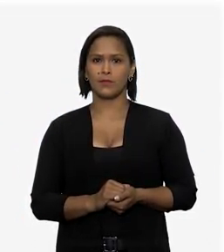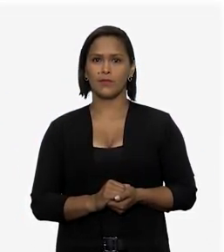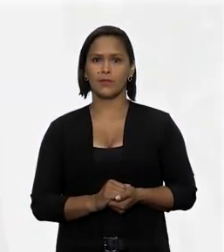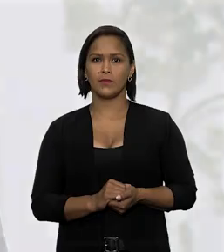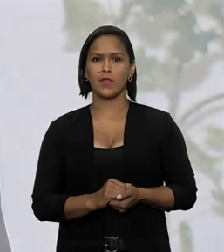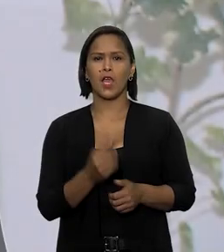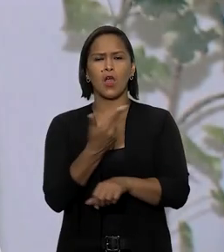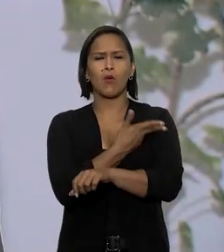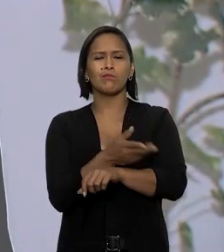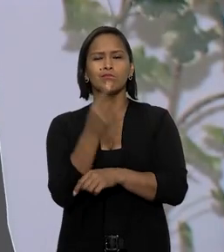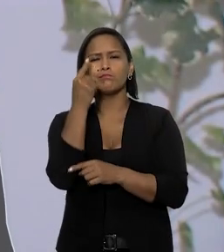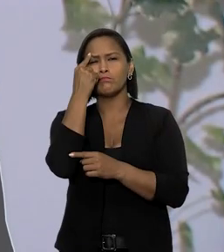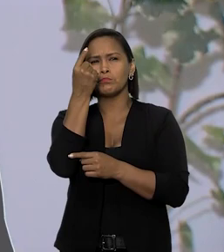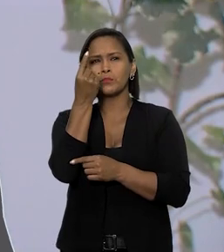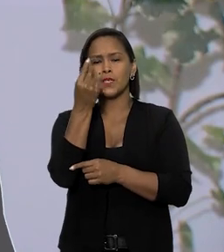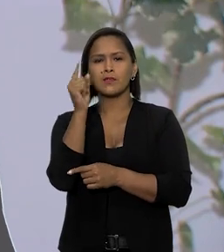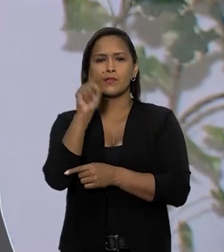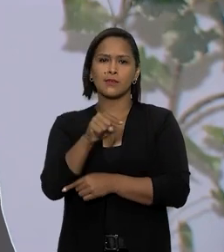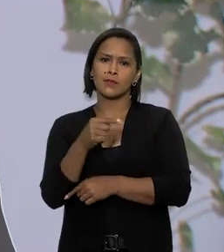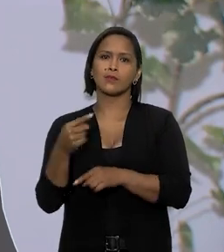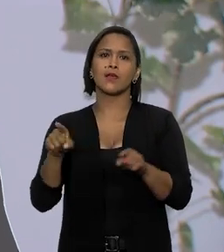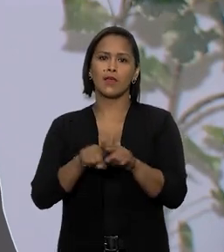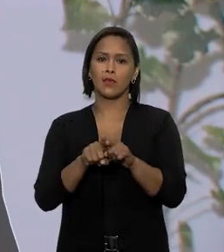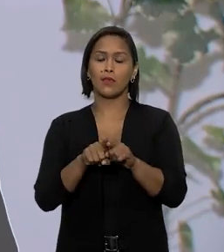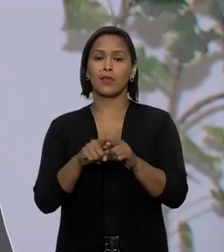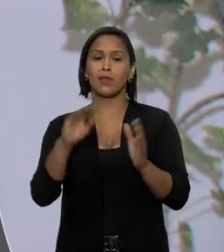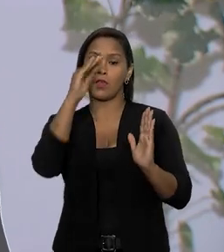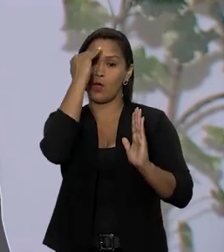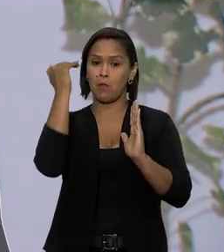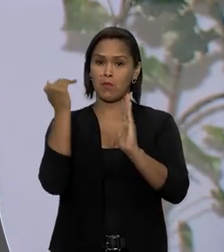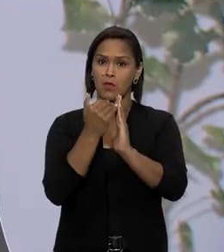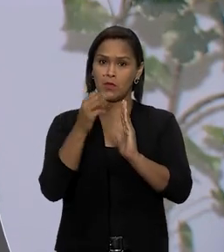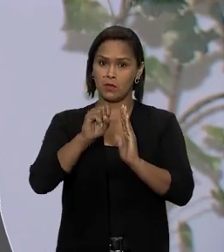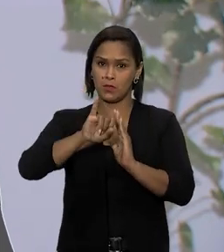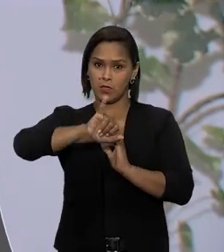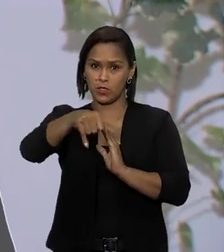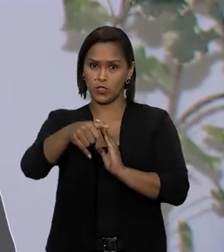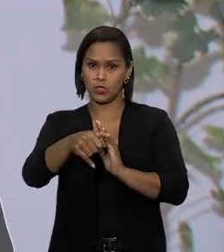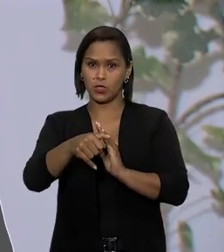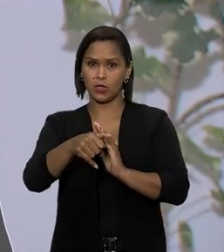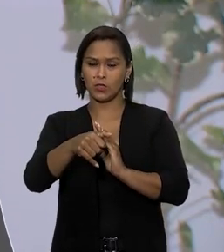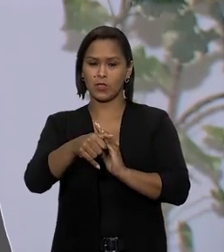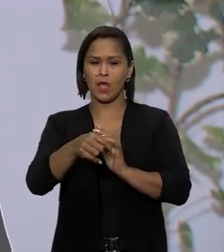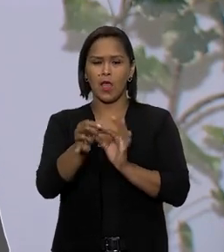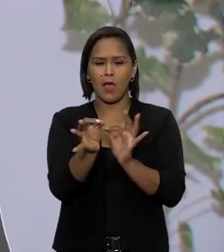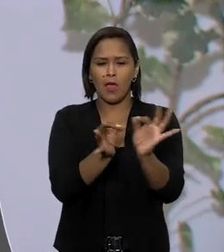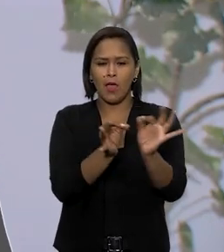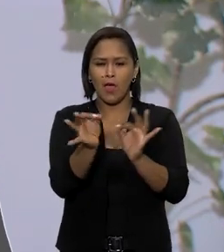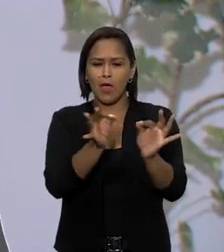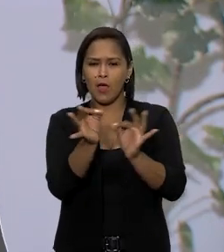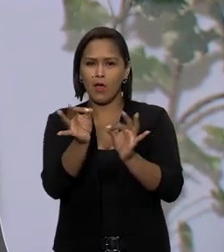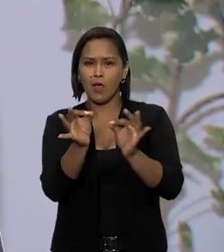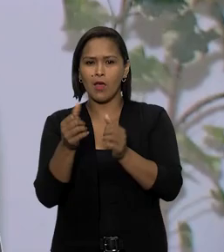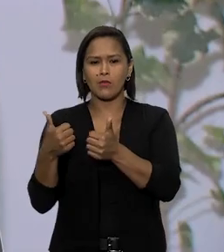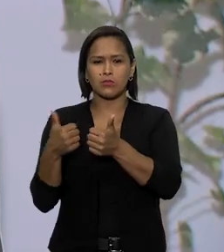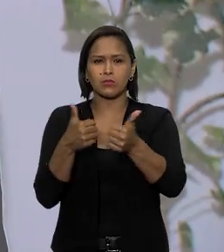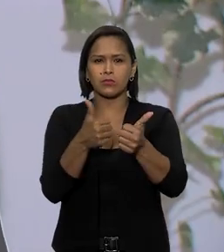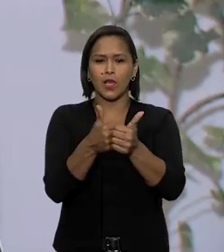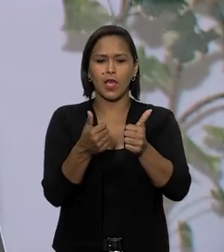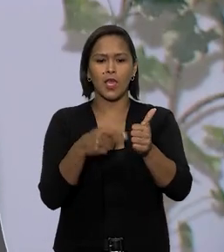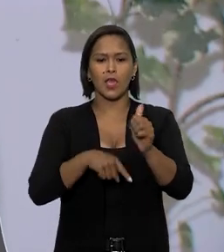Eu costumo pensar que a missão do STJ é a bússola que nós temos, que